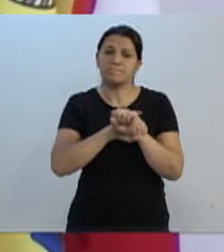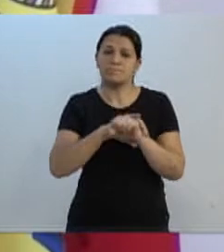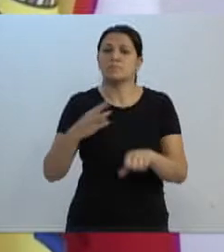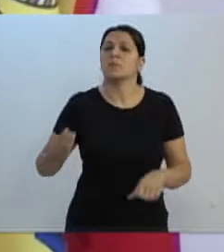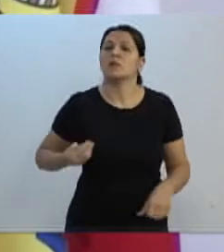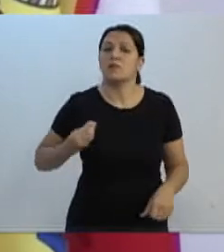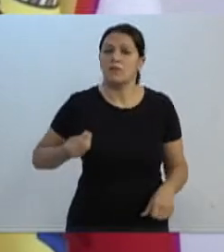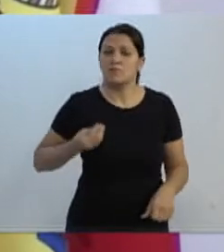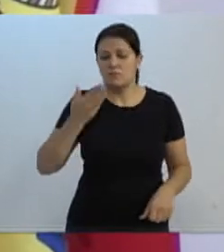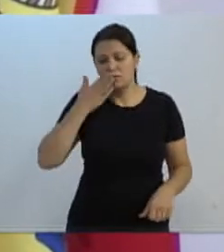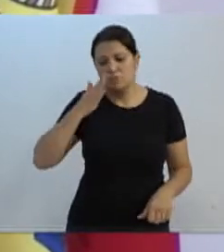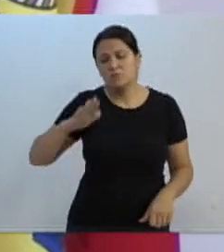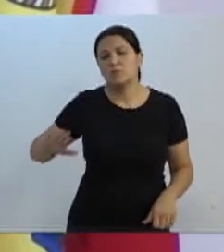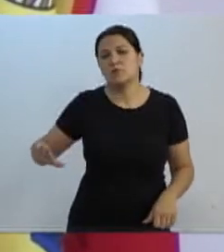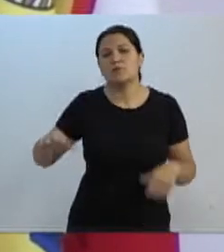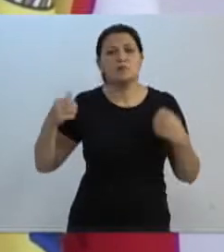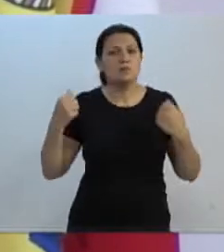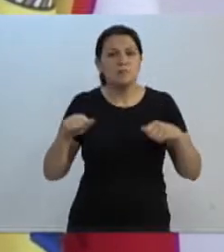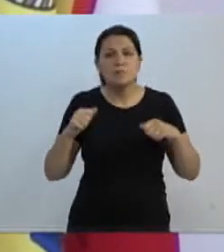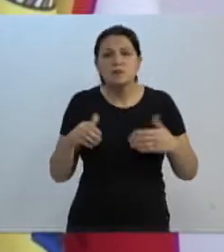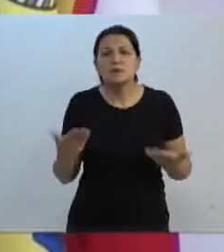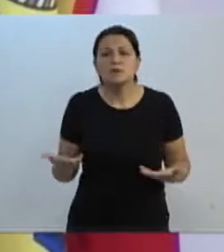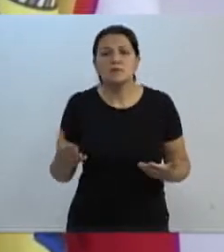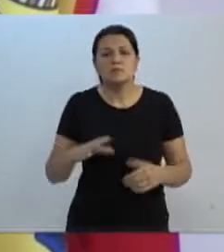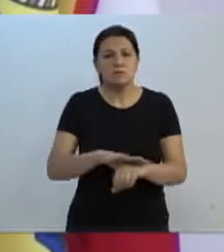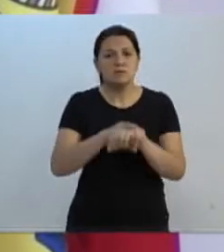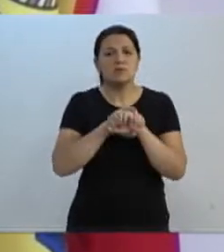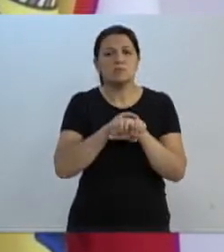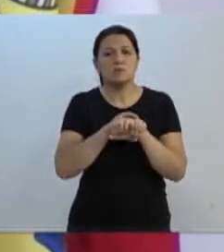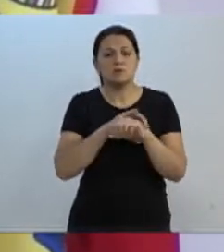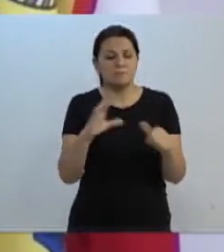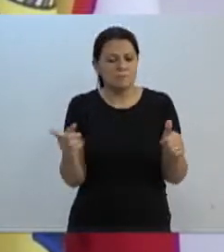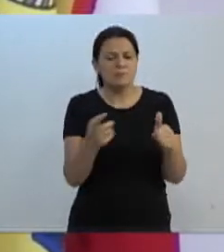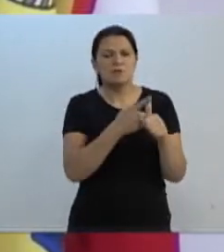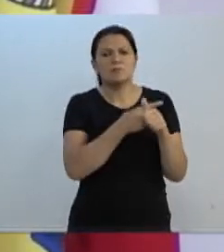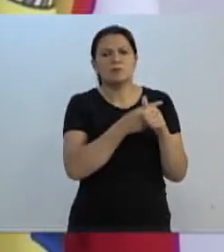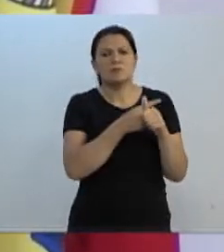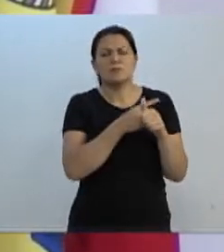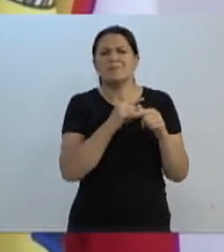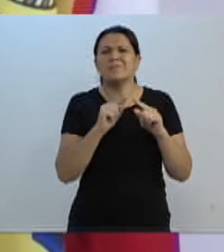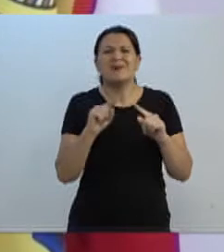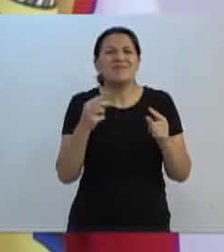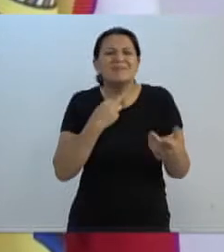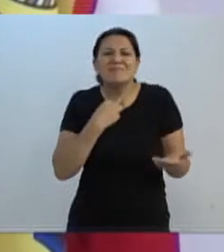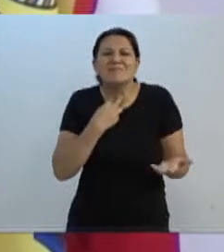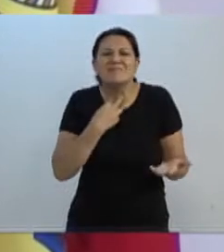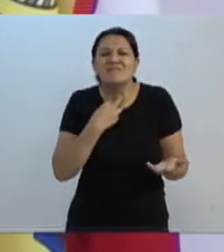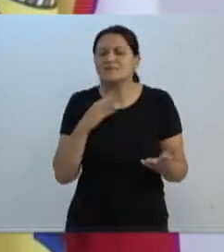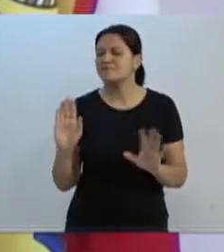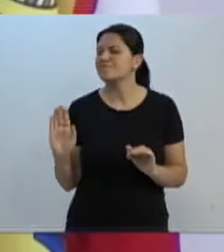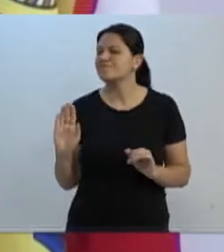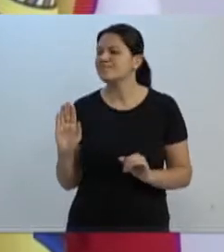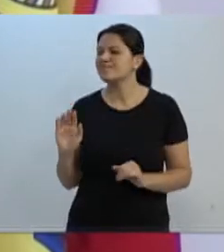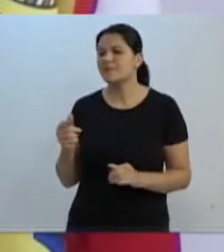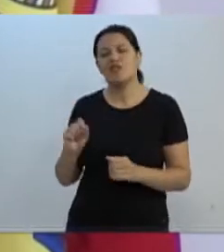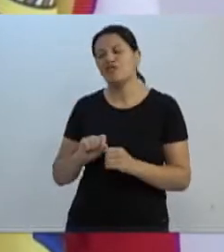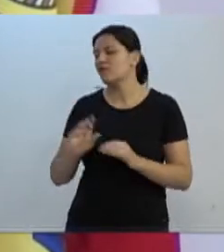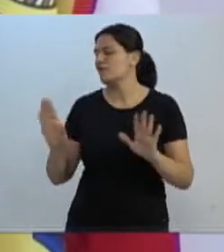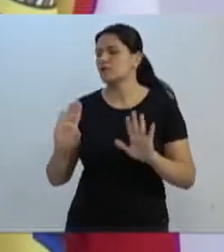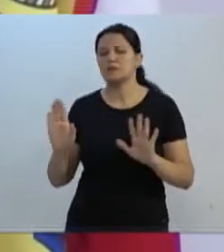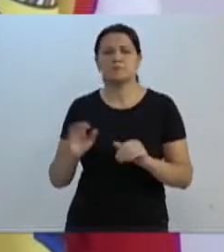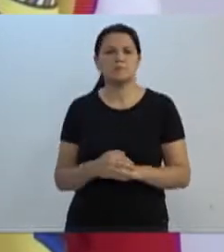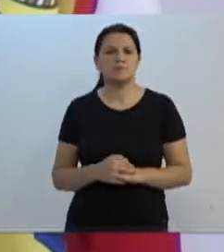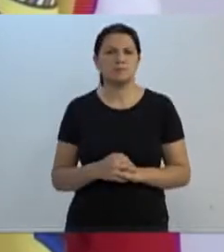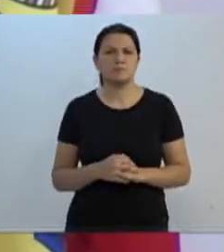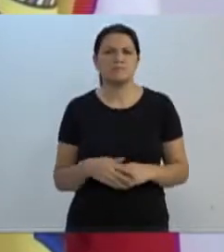dessas crianças. Eu preciso colocar a segurança dessas crianças em primeiro lugar. mas o que não dá é para simplesmente chegar e dizer não posso fazer, não faço, não quero